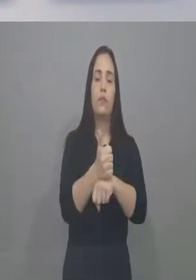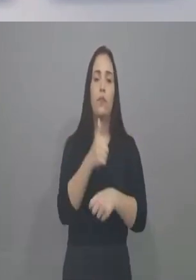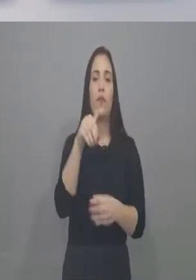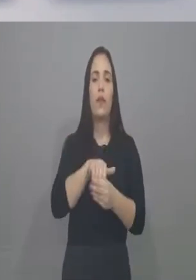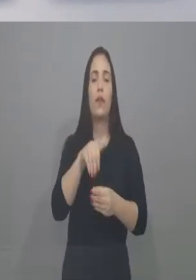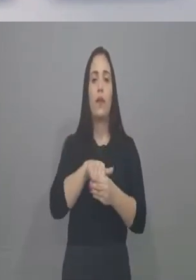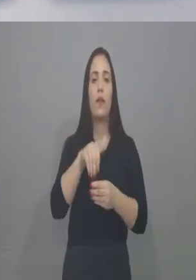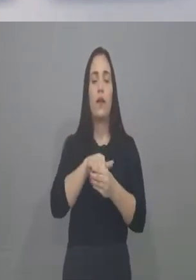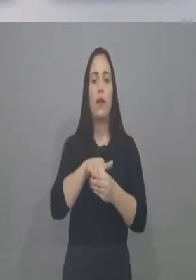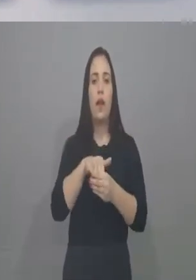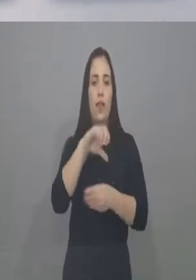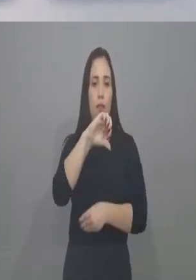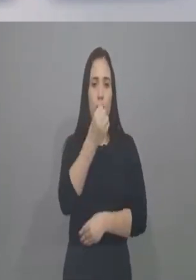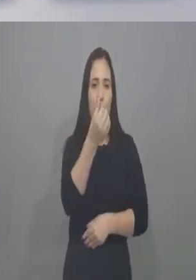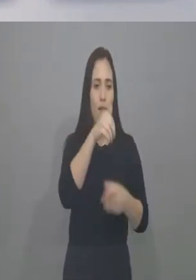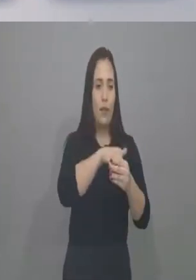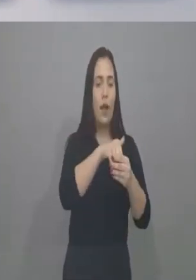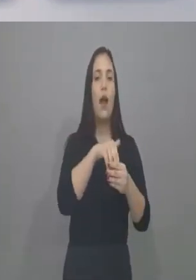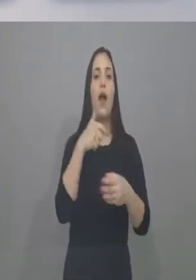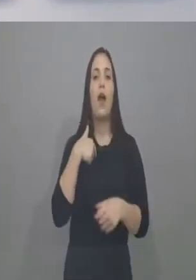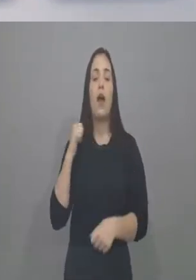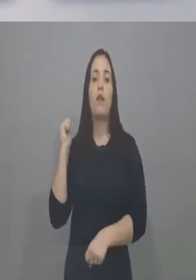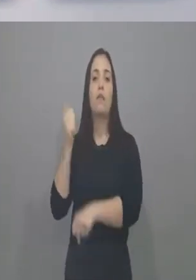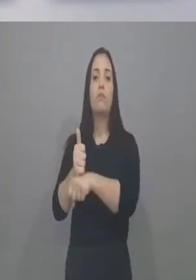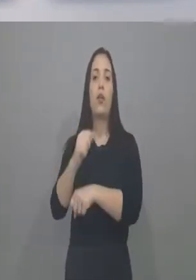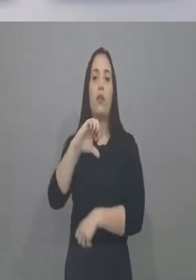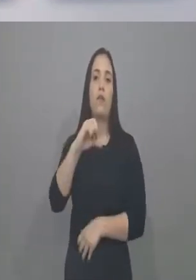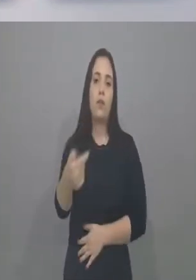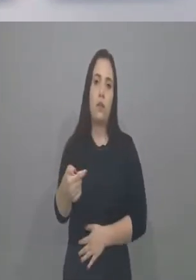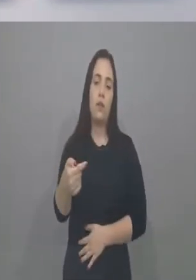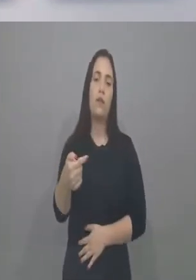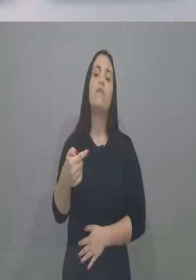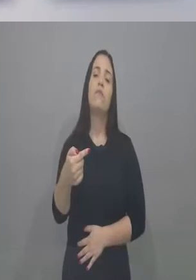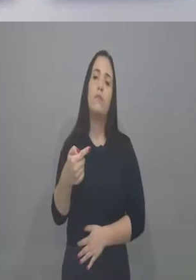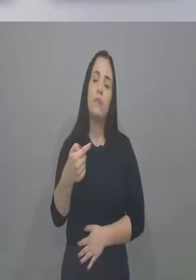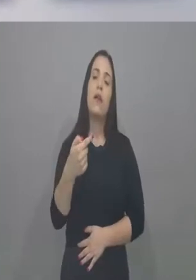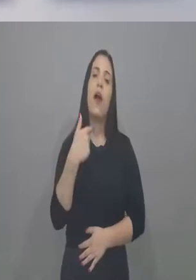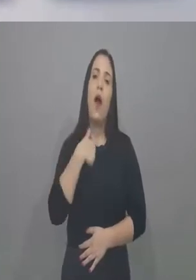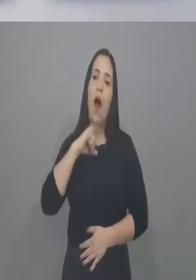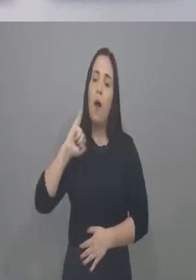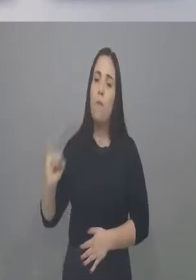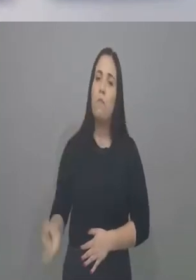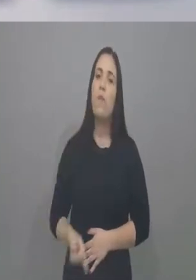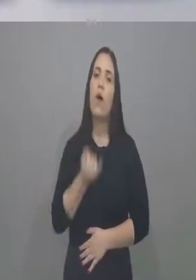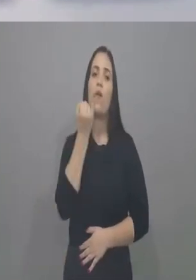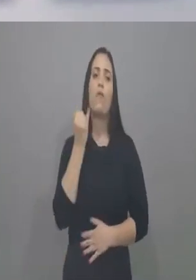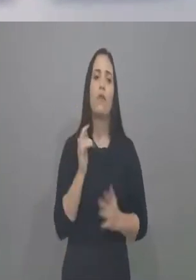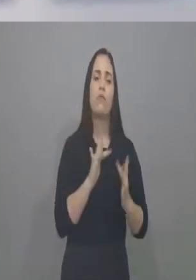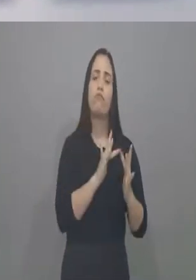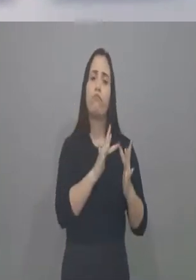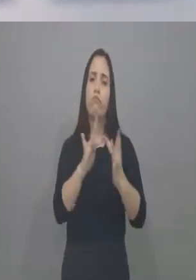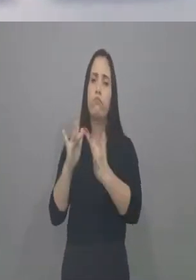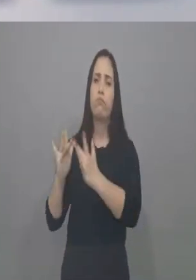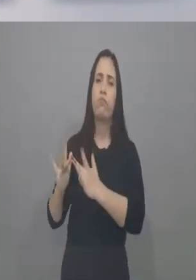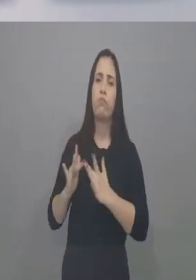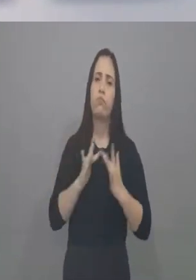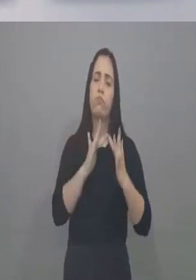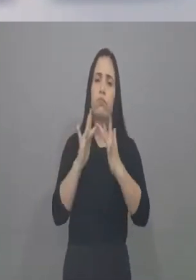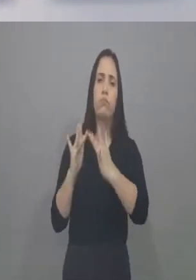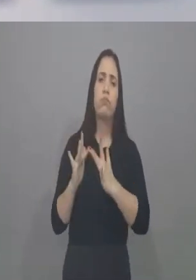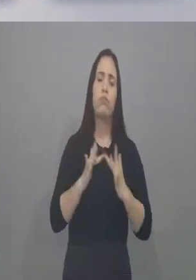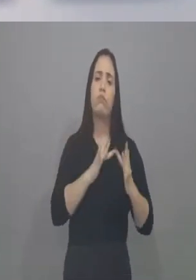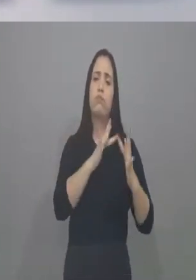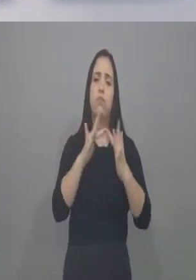eleito em 96 e assumi em 97 e tive a oportunidade de ir ao lado de grandes, grandes deputados,